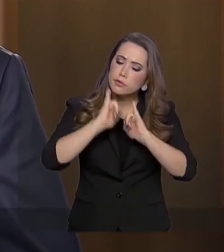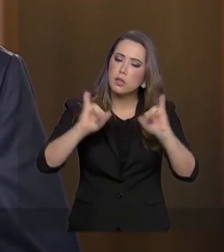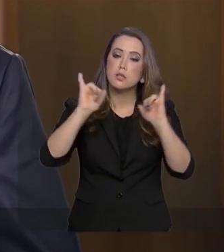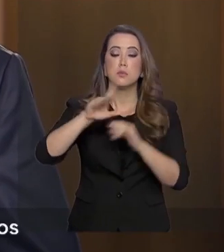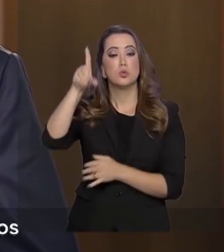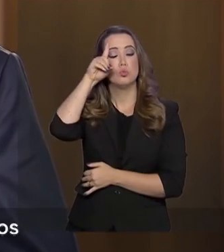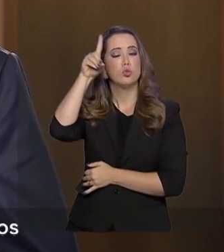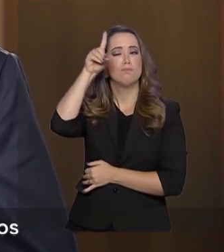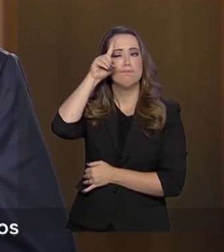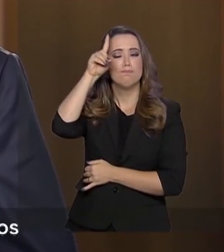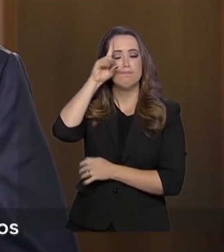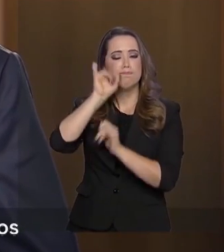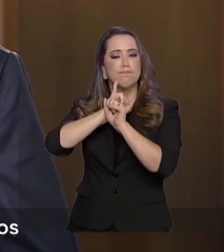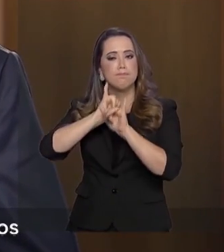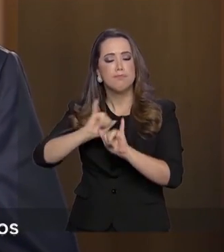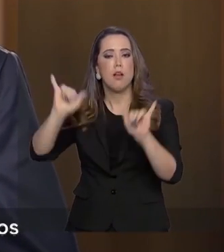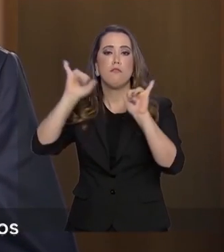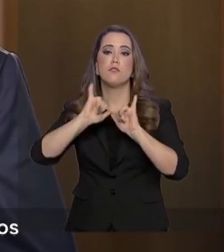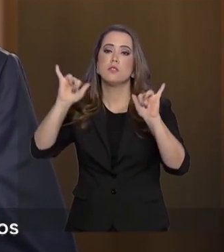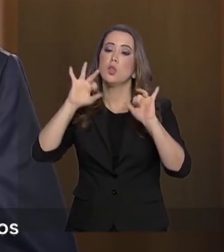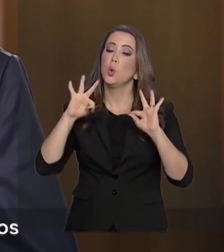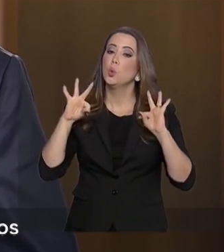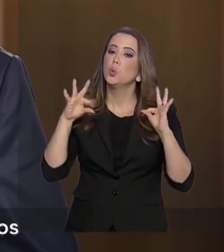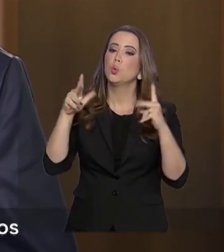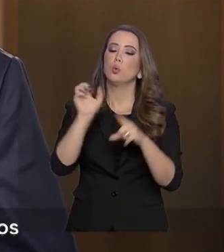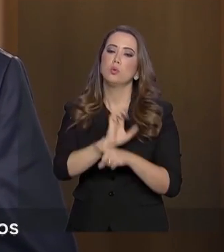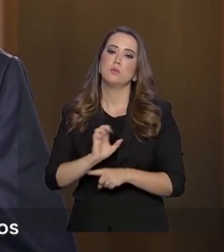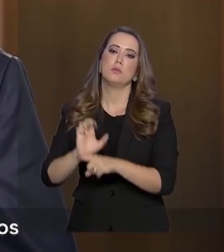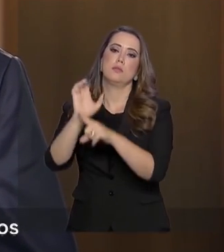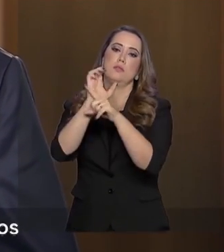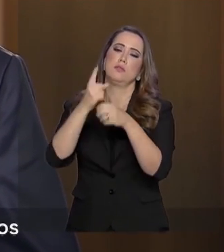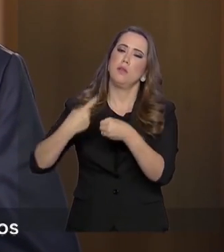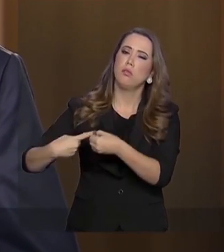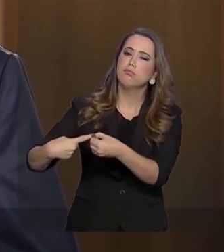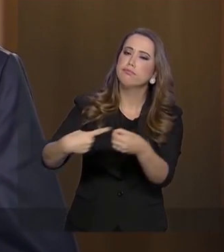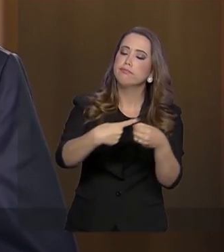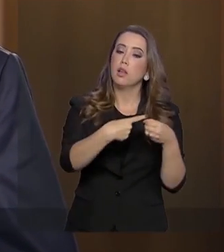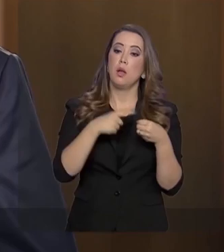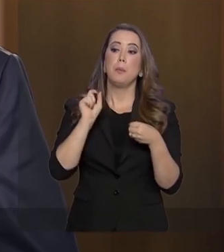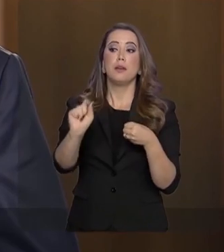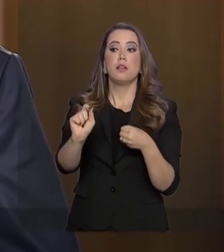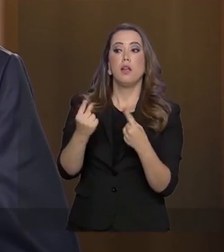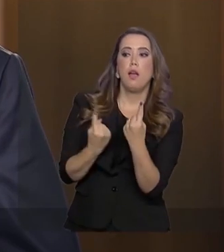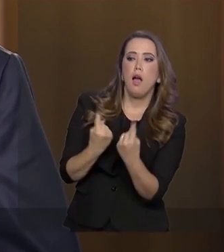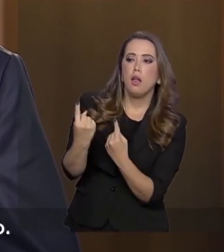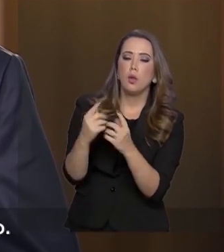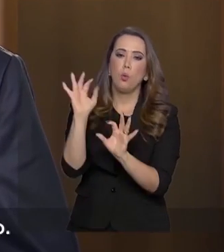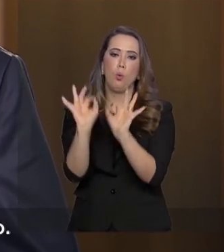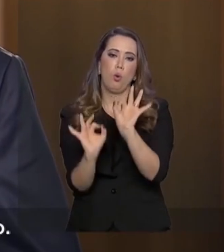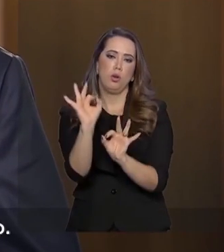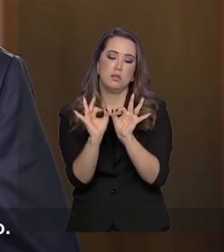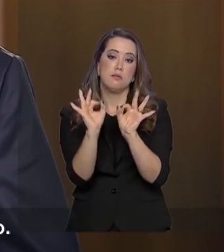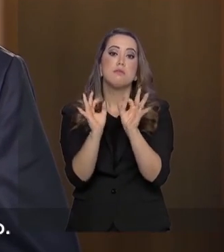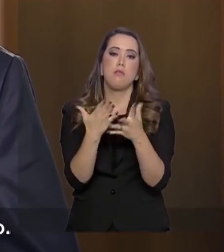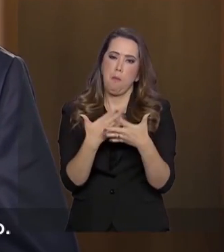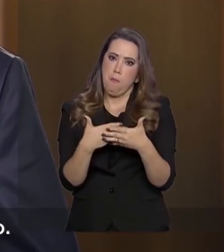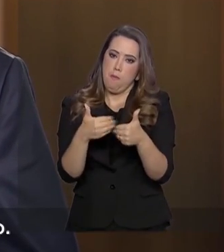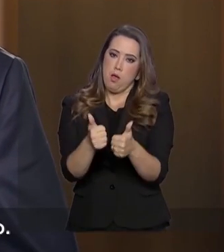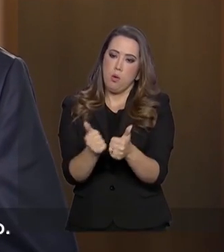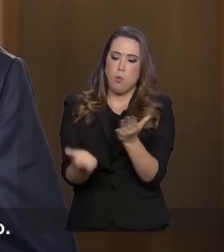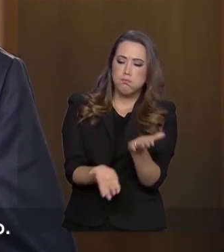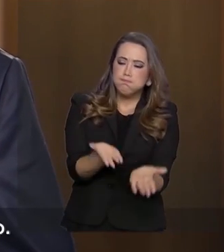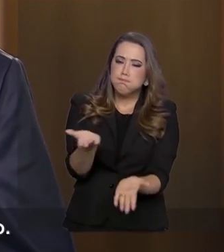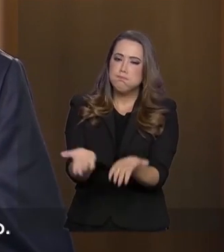diárias, transparentes, a todos os estados e municípios, para que cada um organize da melhor forma o